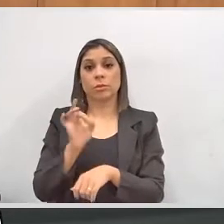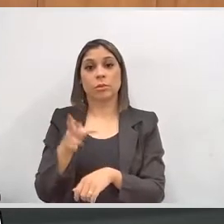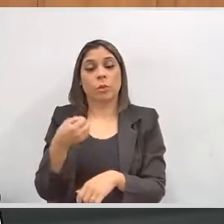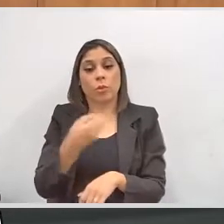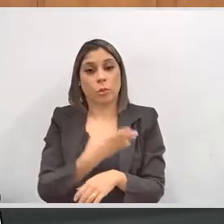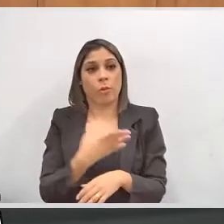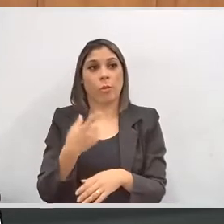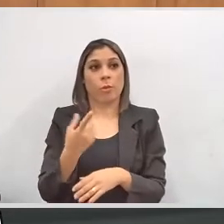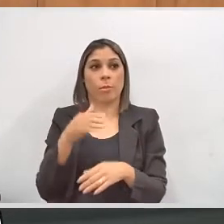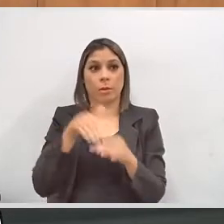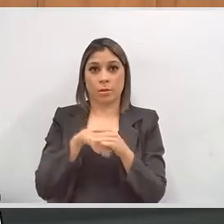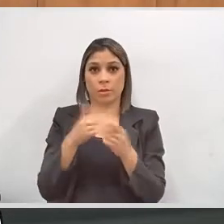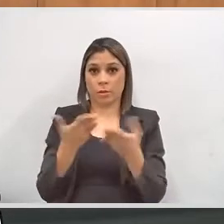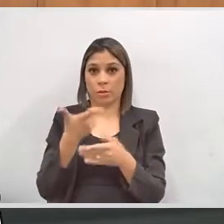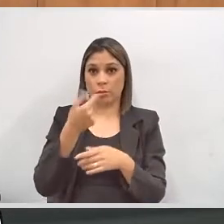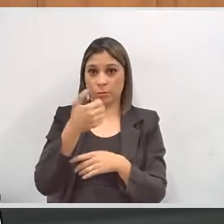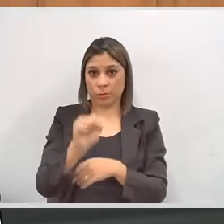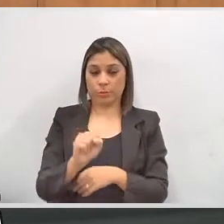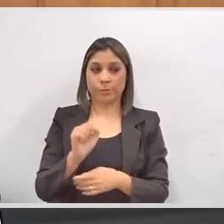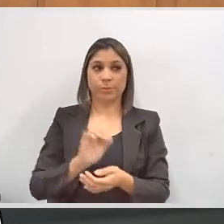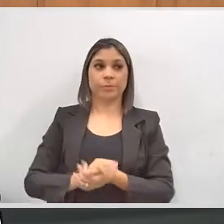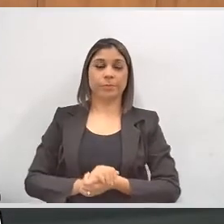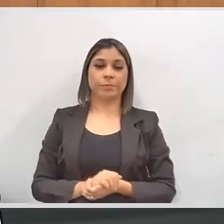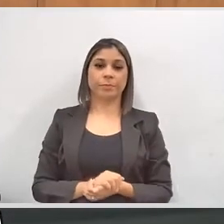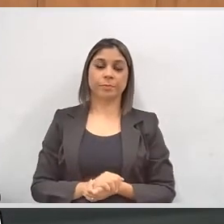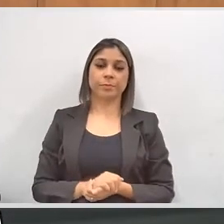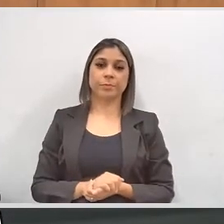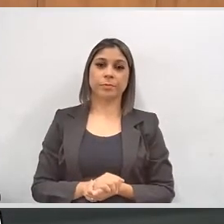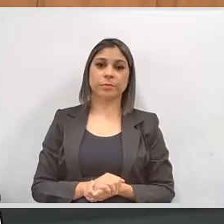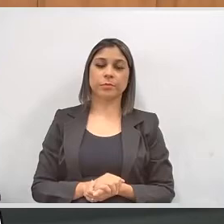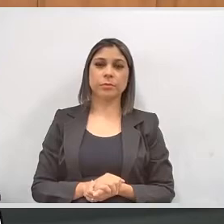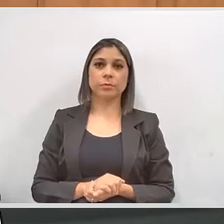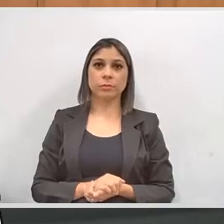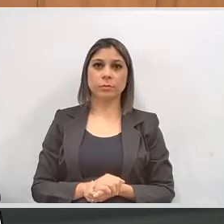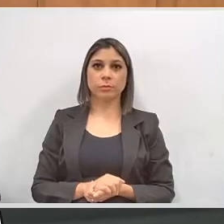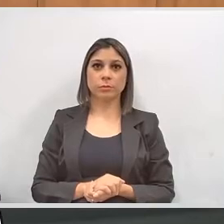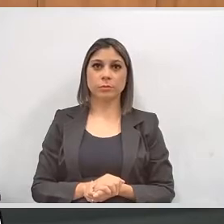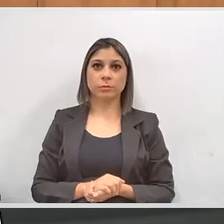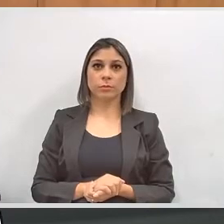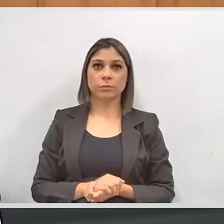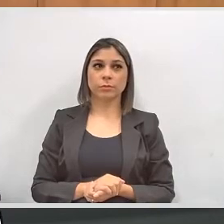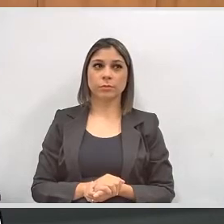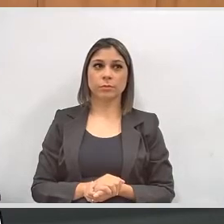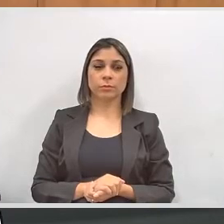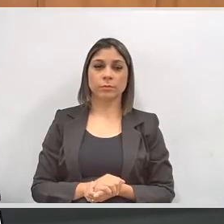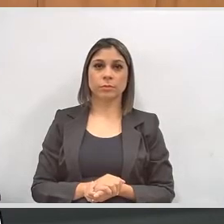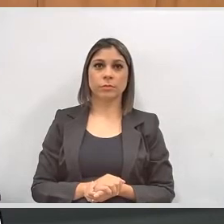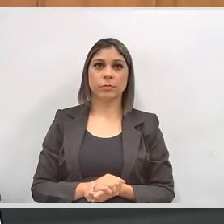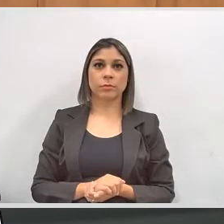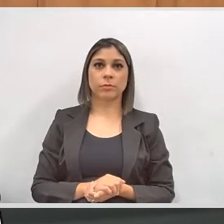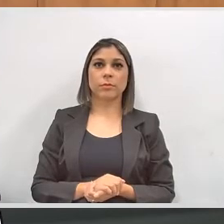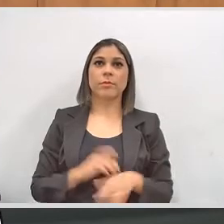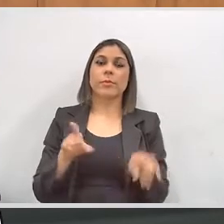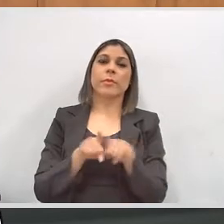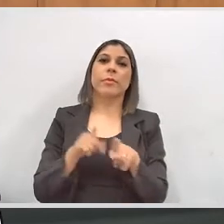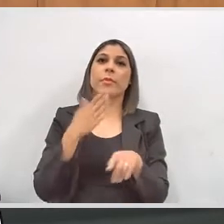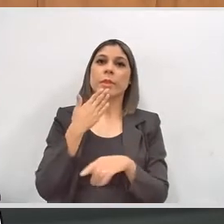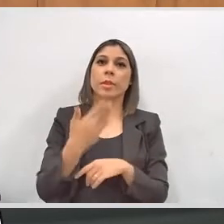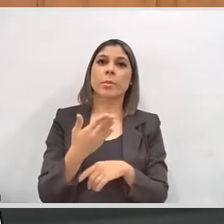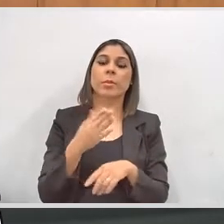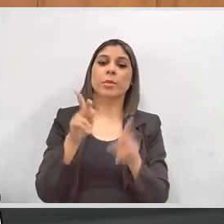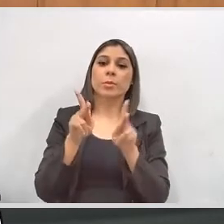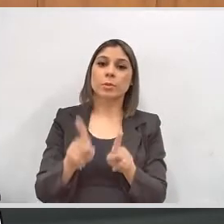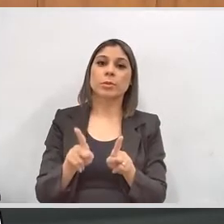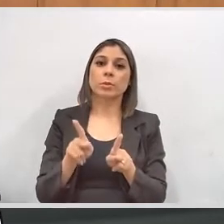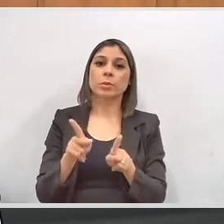temporária. É uma novidade importante para essa eleição. Olha, nós recebemos aqui as solicitações de esclarecimento,